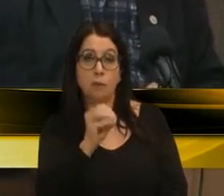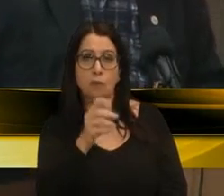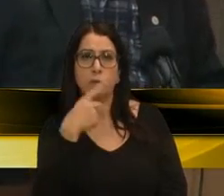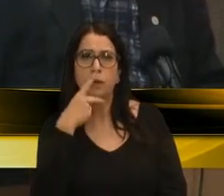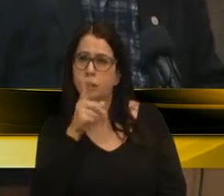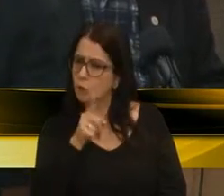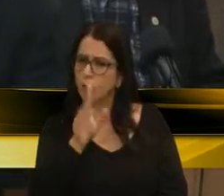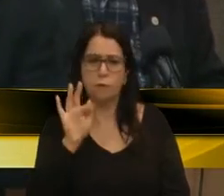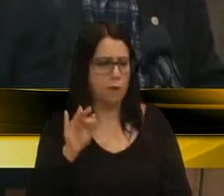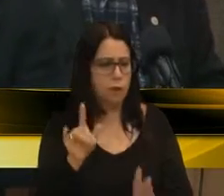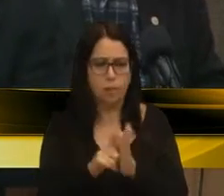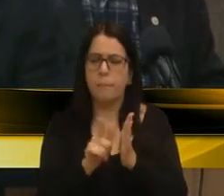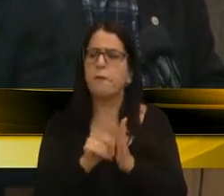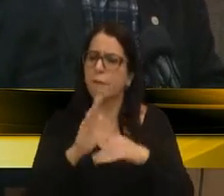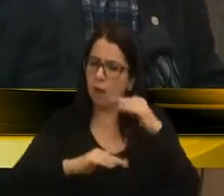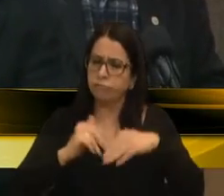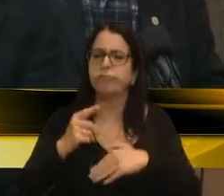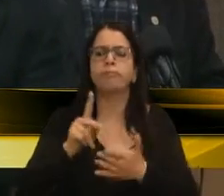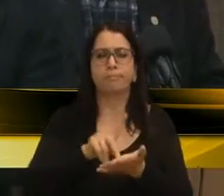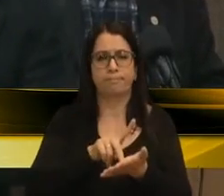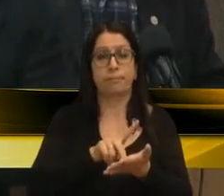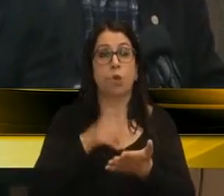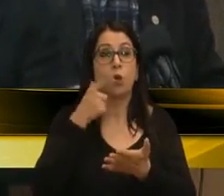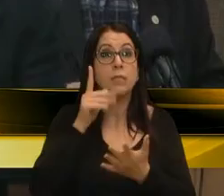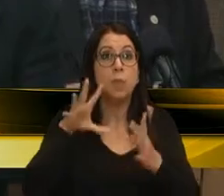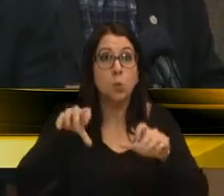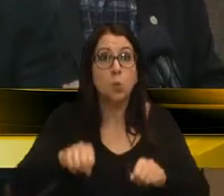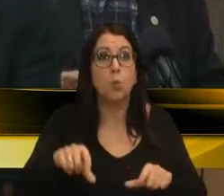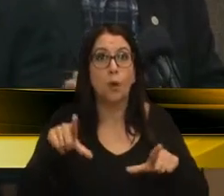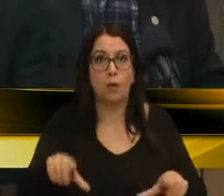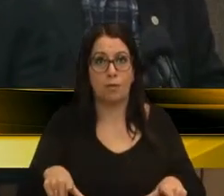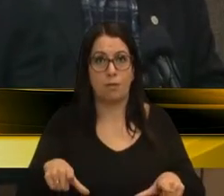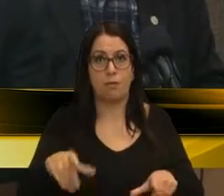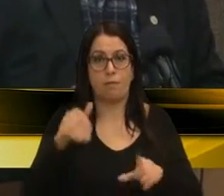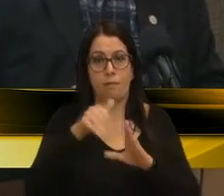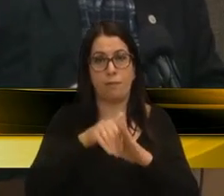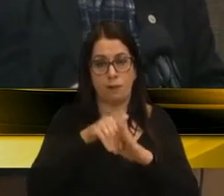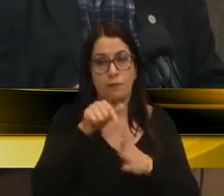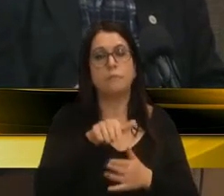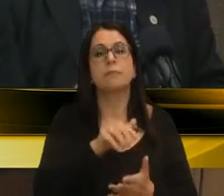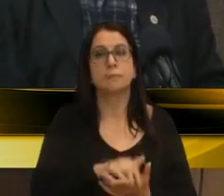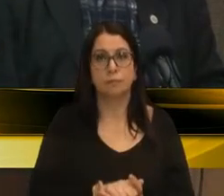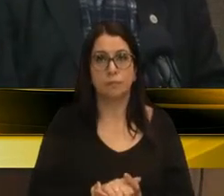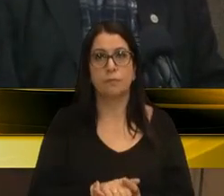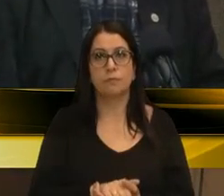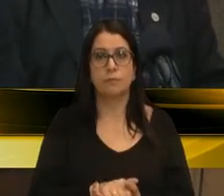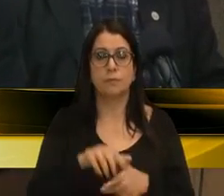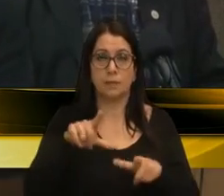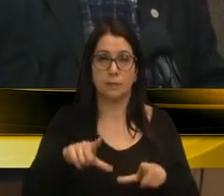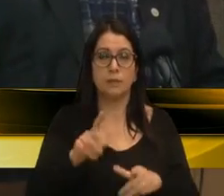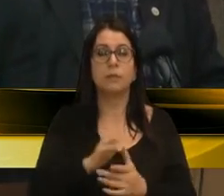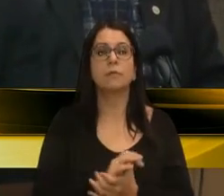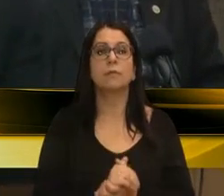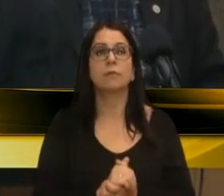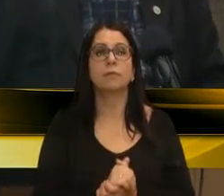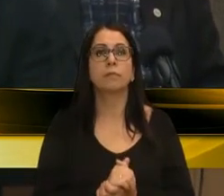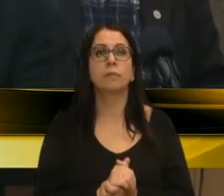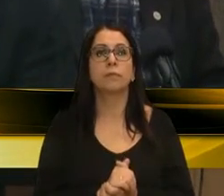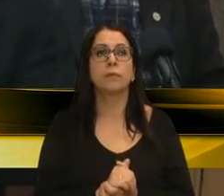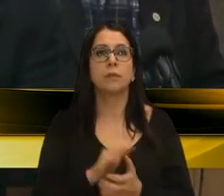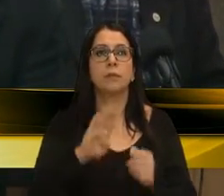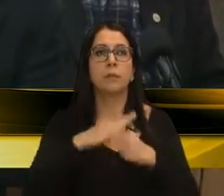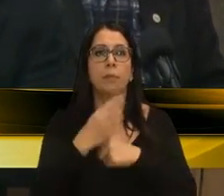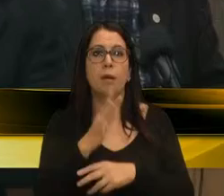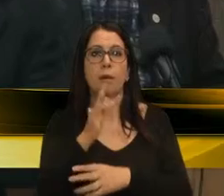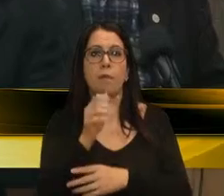vai sair do papel, é só nós conseguir um local. Foi votado, foi votado esse local, ali no Fátima,